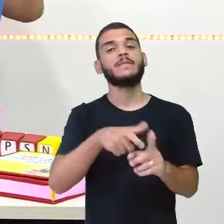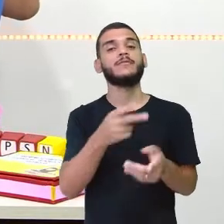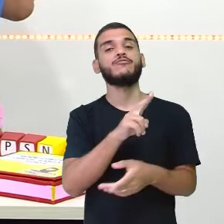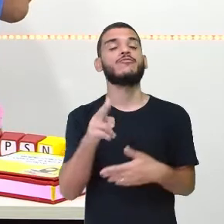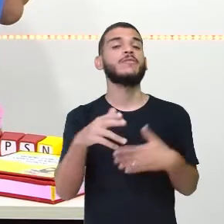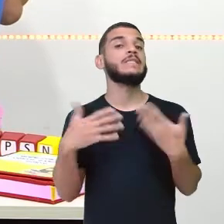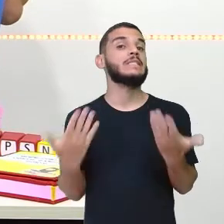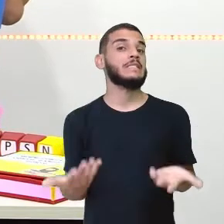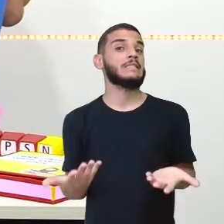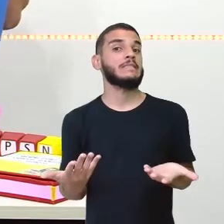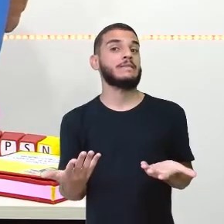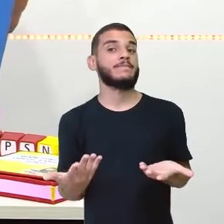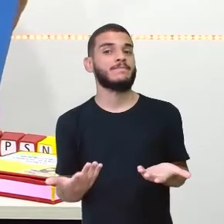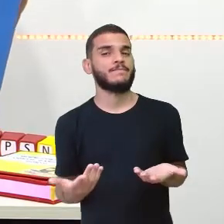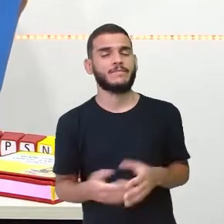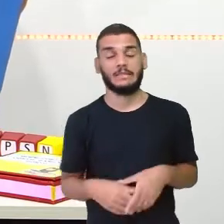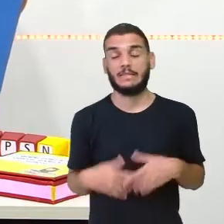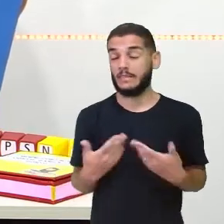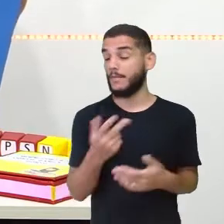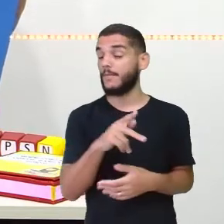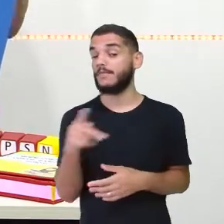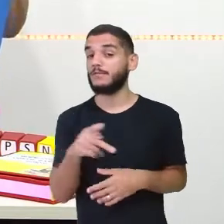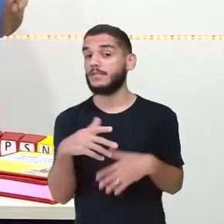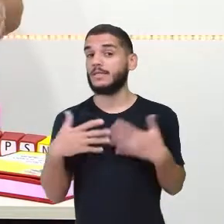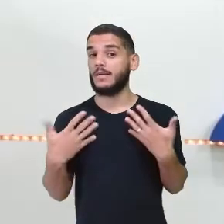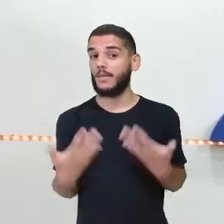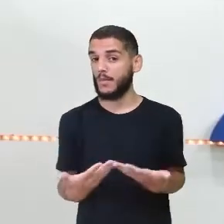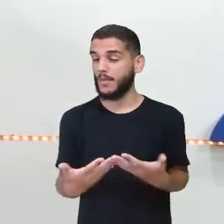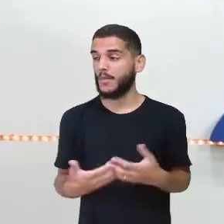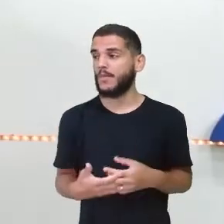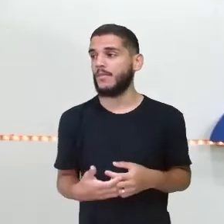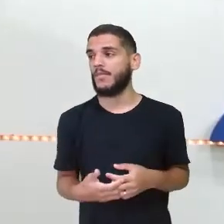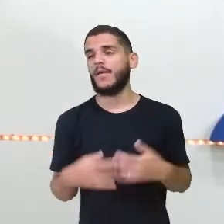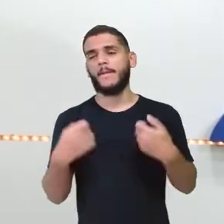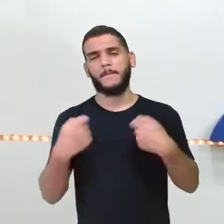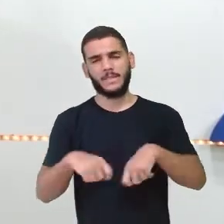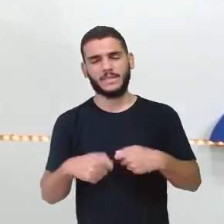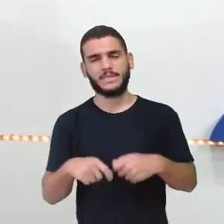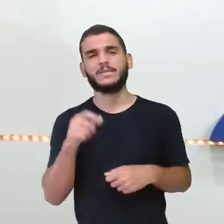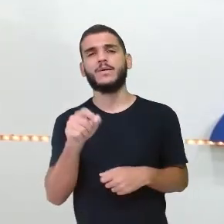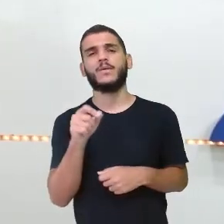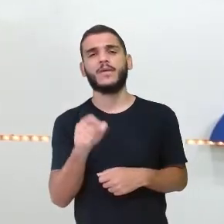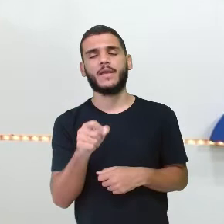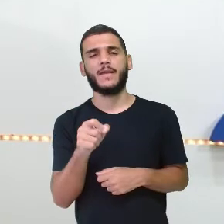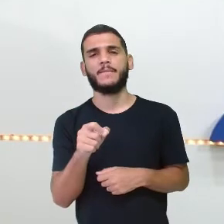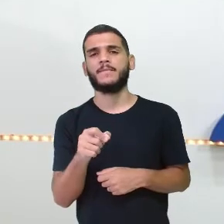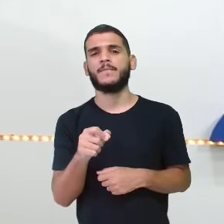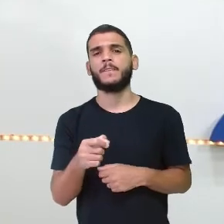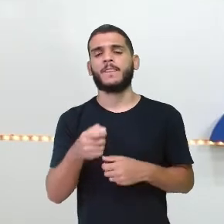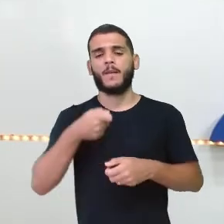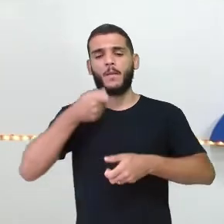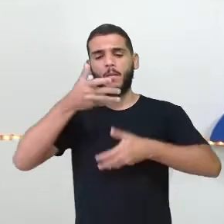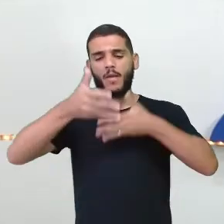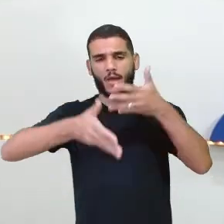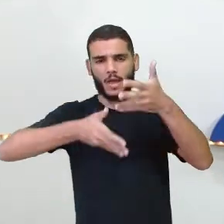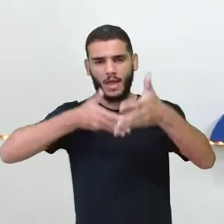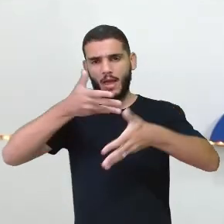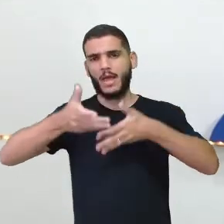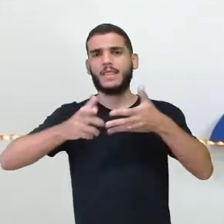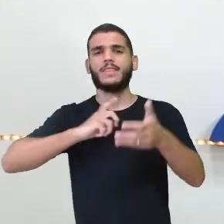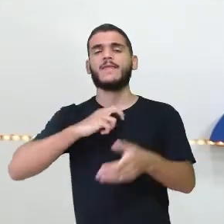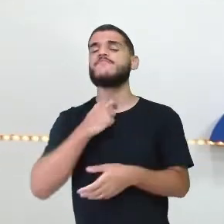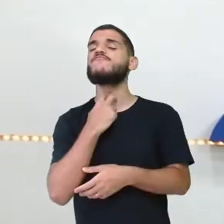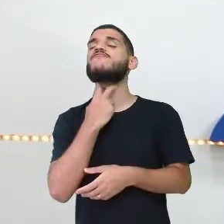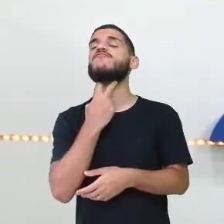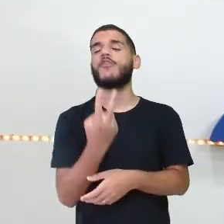E aí? E aí, professora Josi? Tem que pronunciar para perceber o sonzinho das letras que saem da